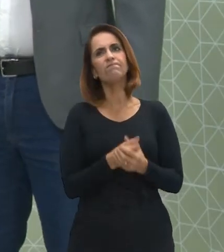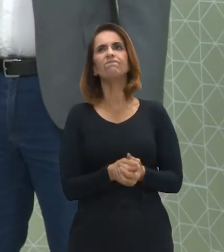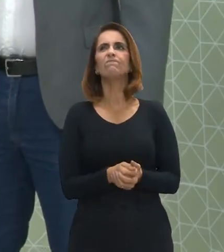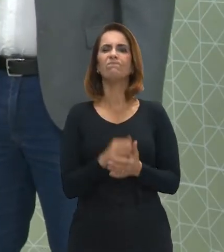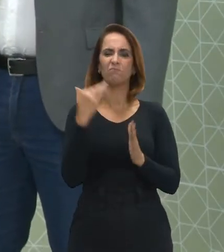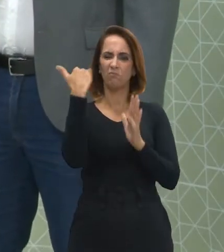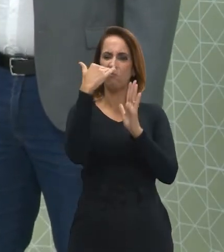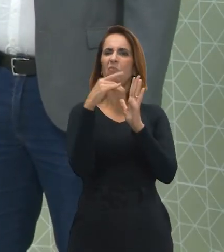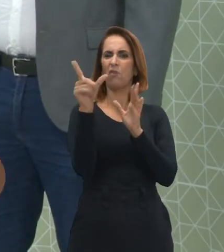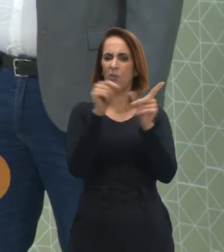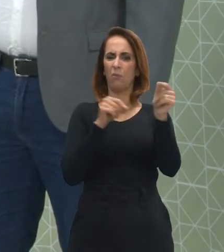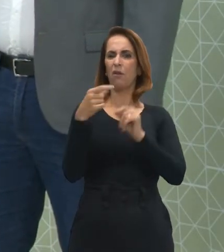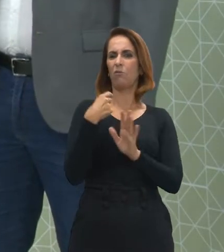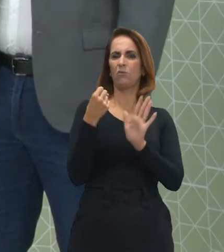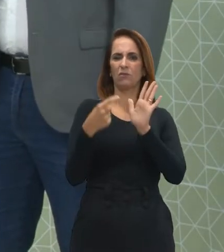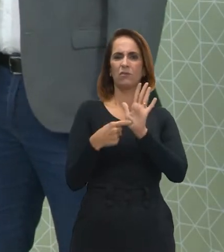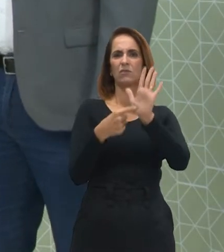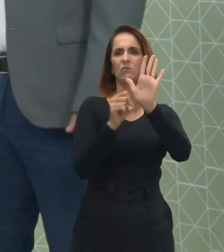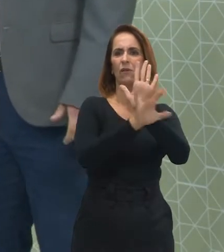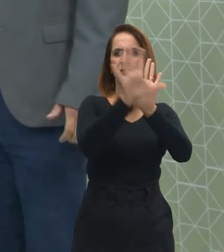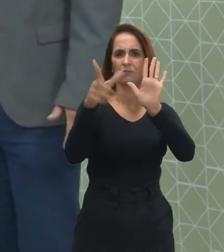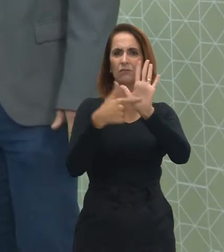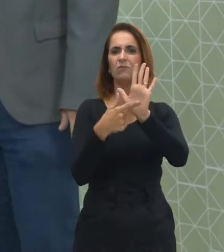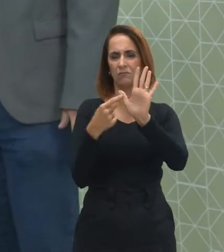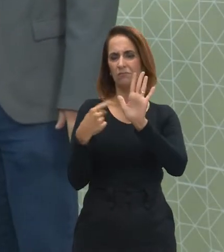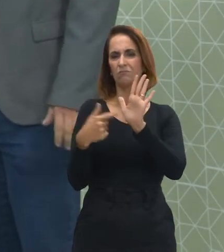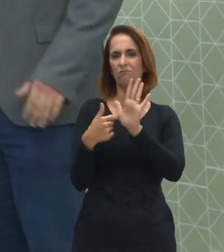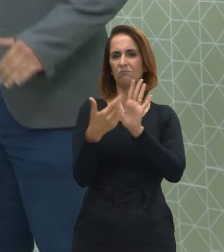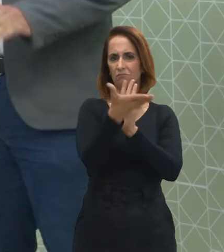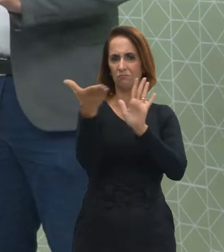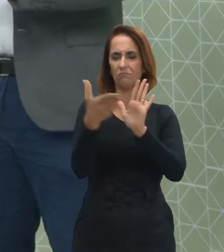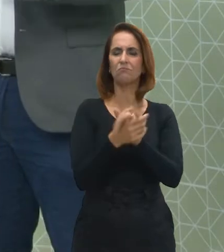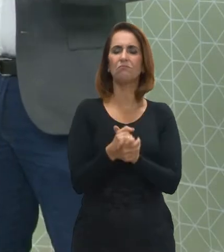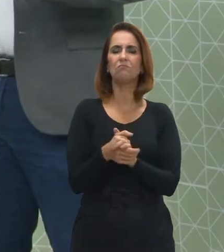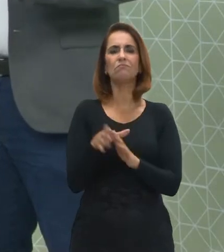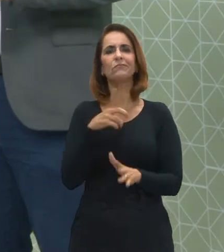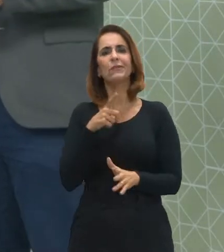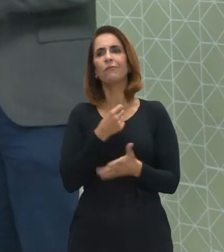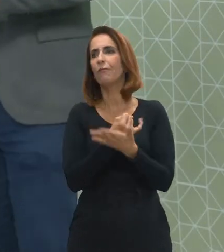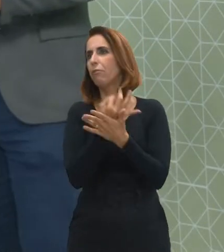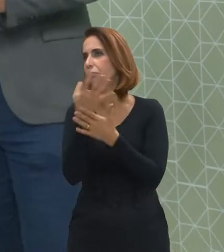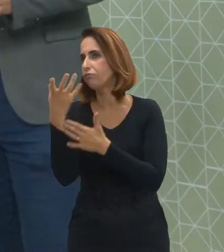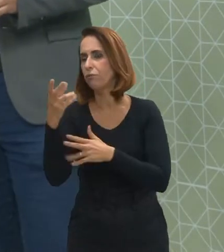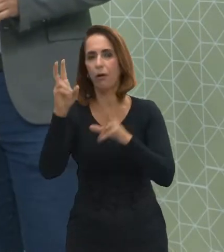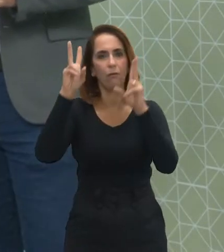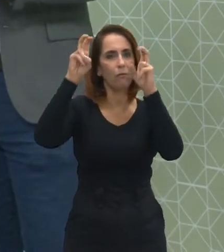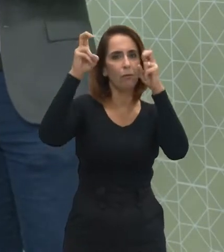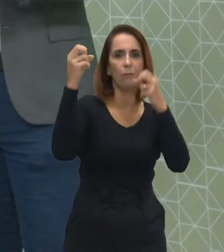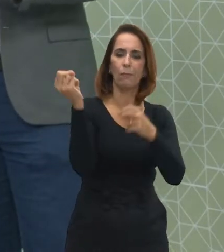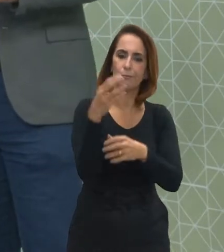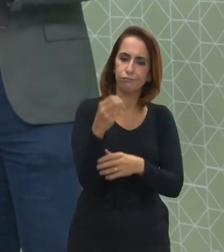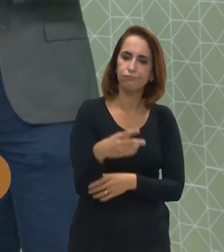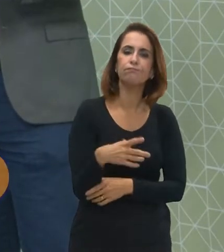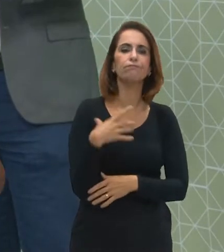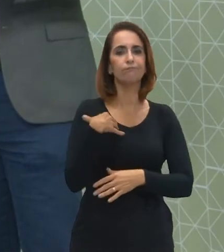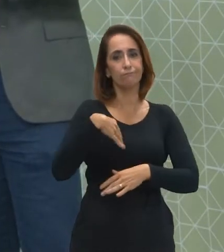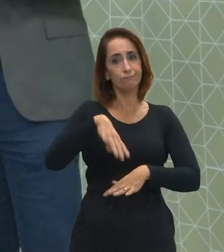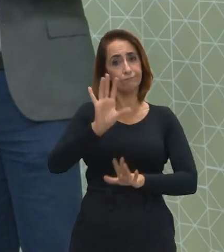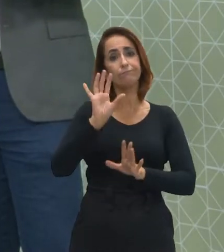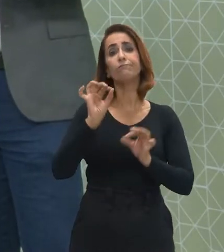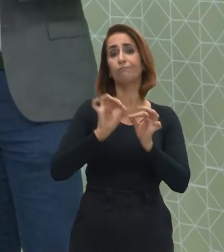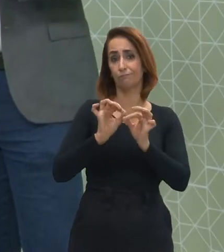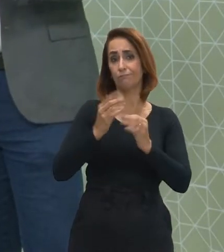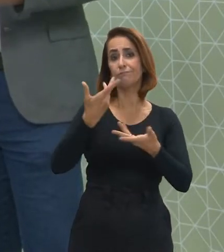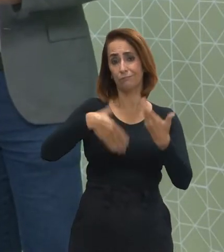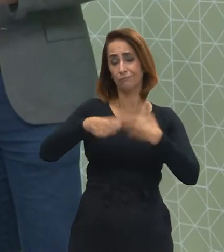eu separei aqui algumas imagens que nós vamos retratar. Existem vários temas contemporâneos que estão sendo aí,